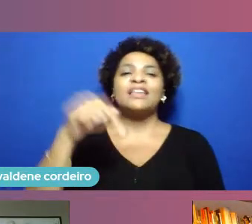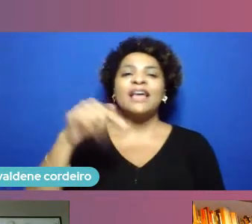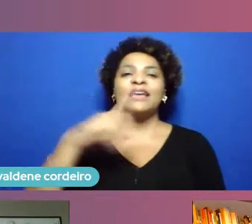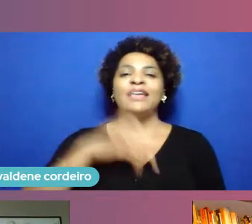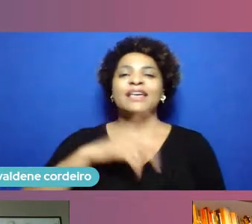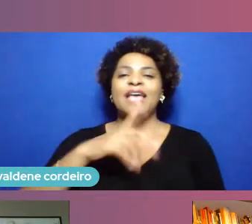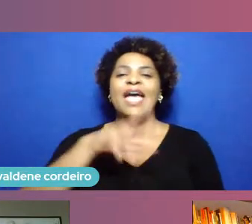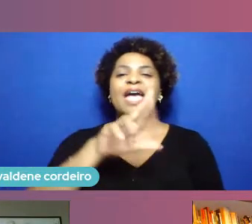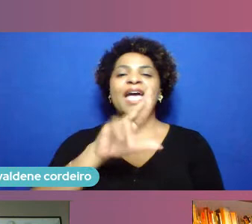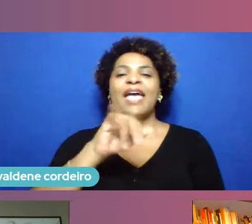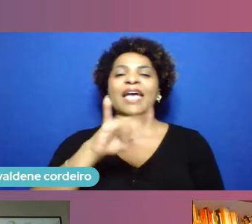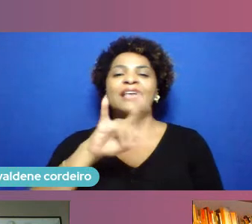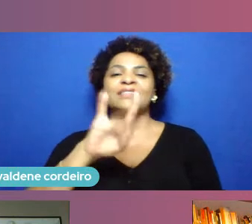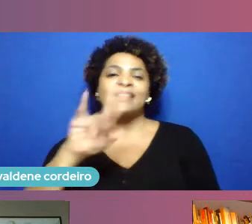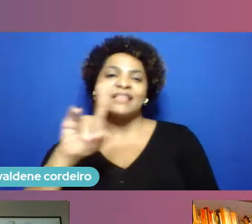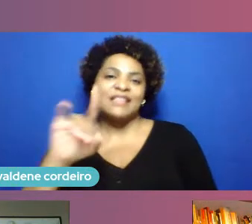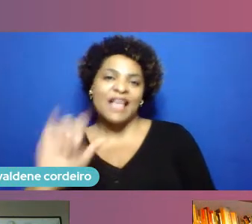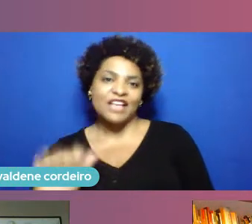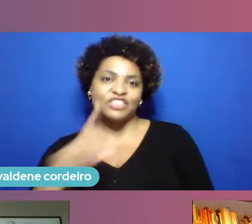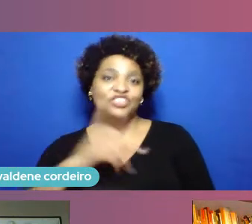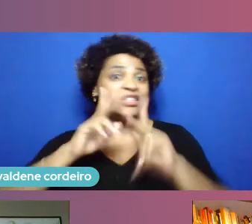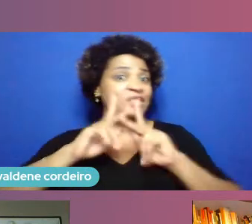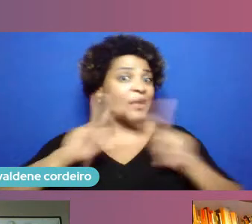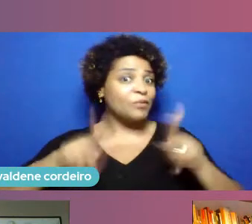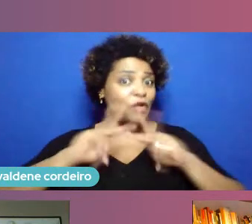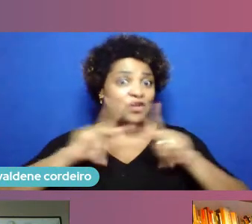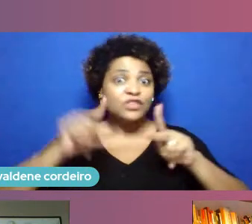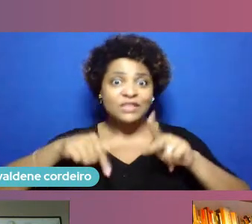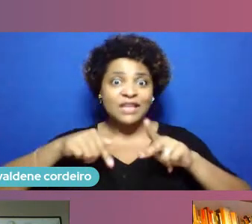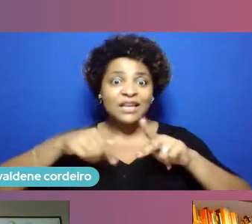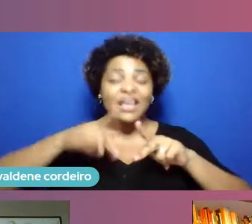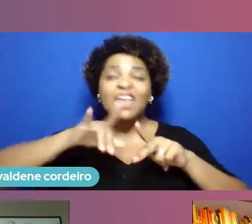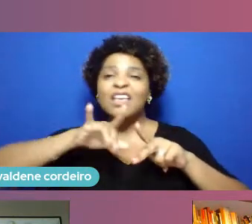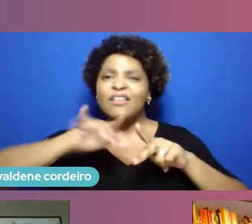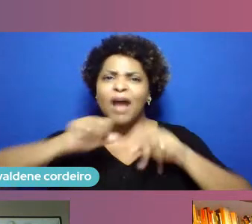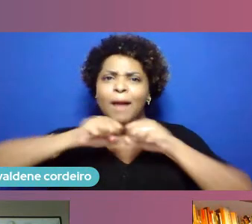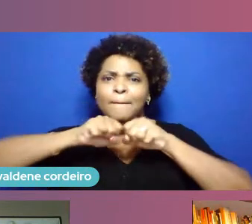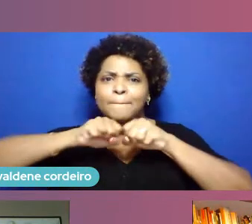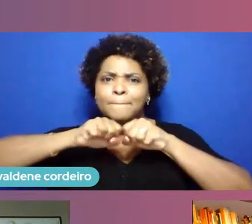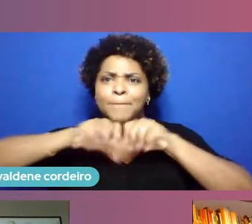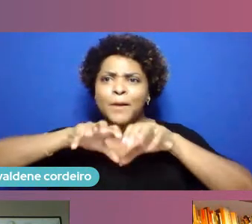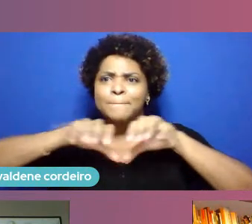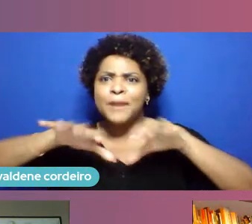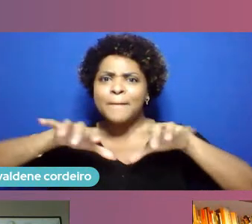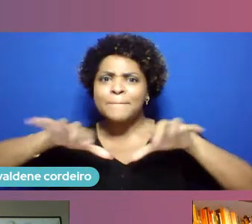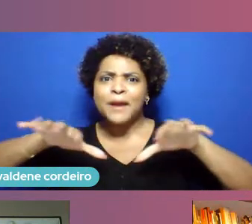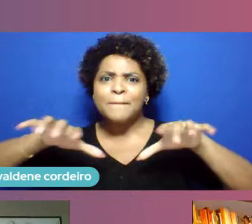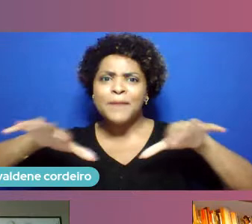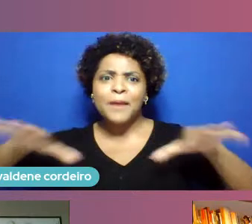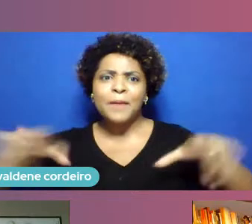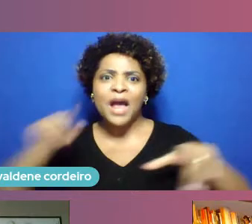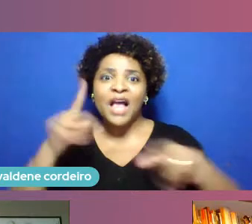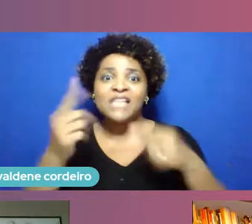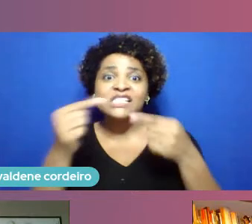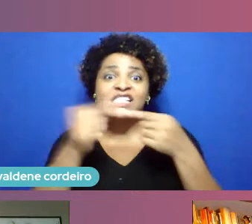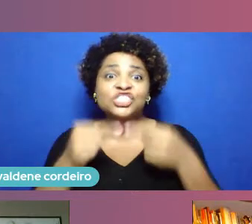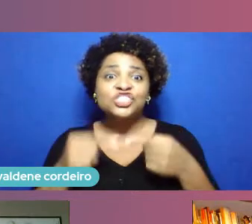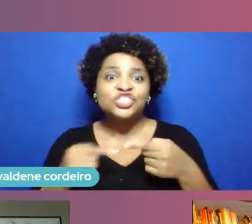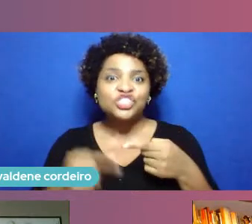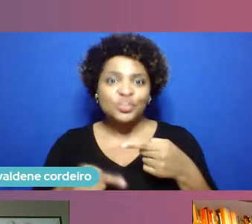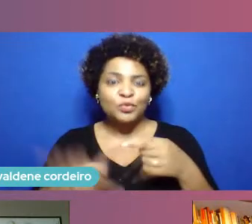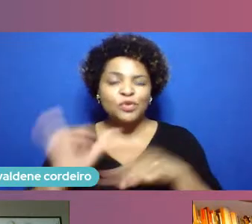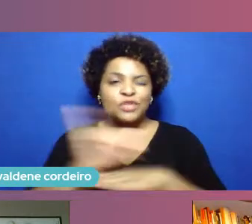professores residentes para espalhar esse tipo de abordagem institucional para outras universidades